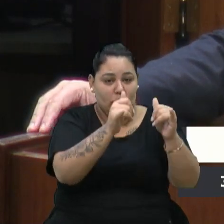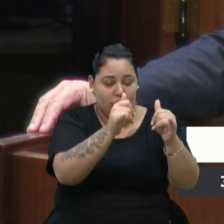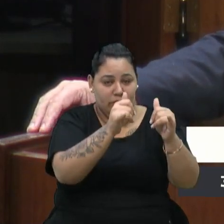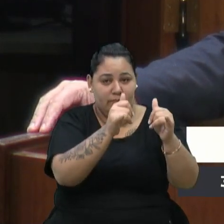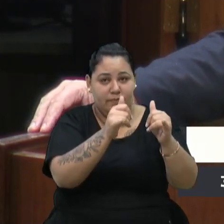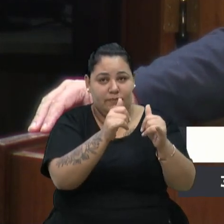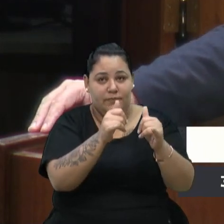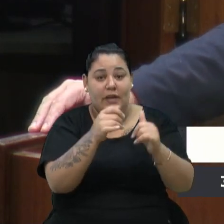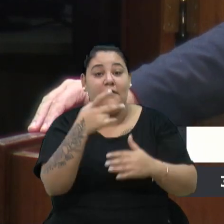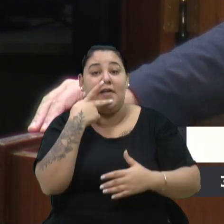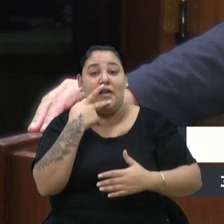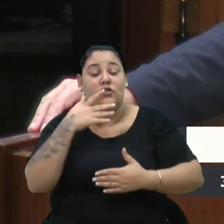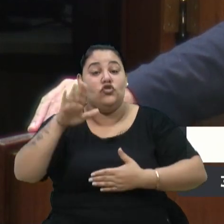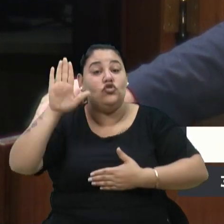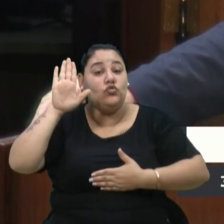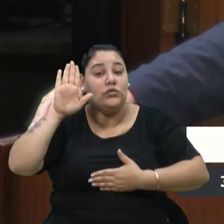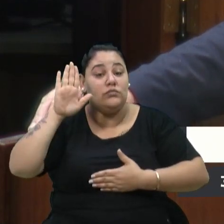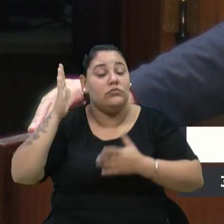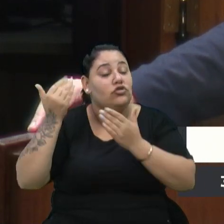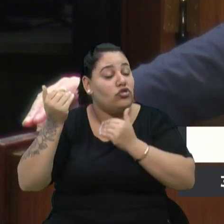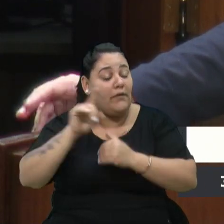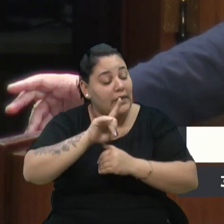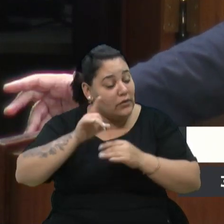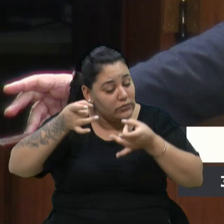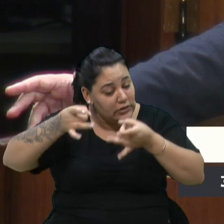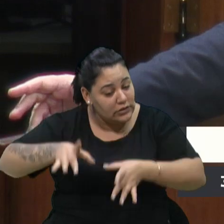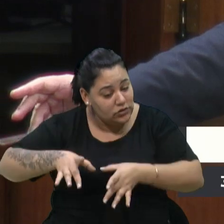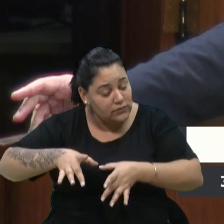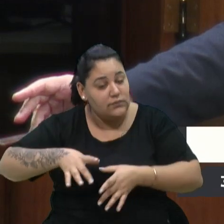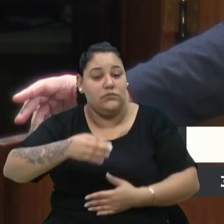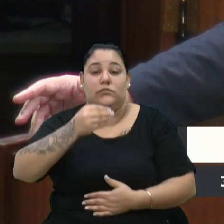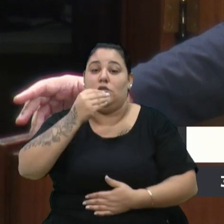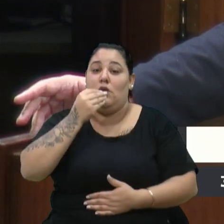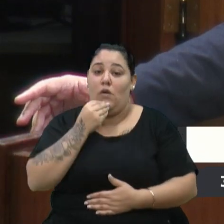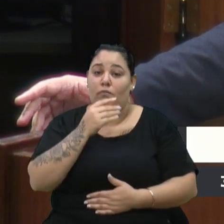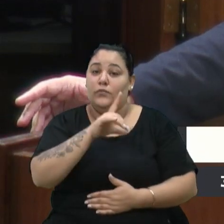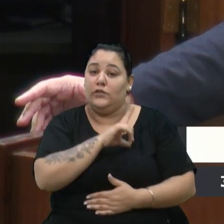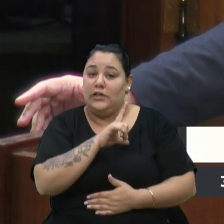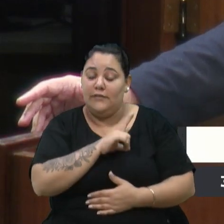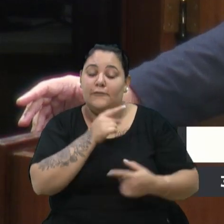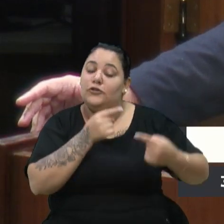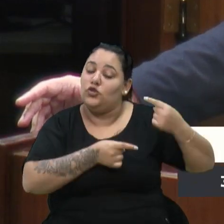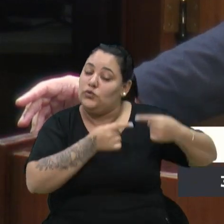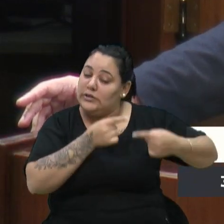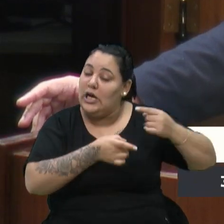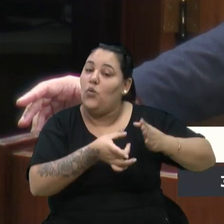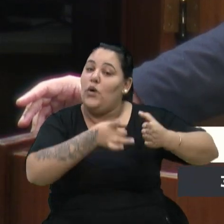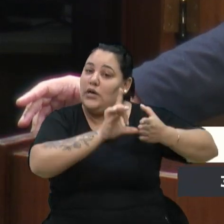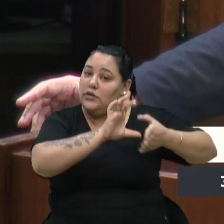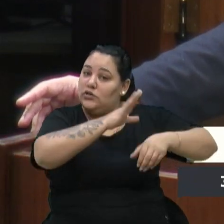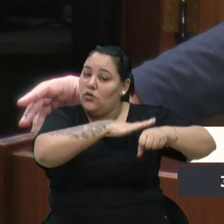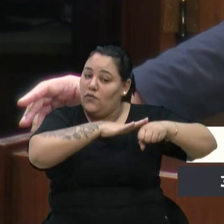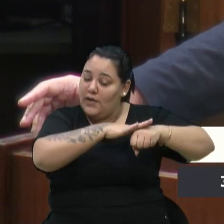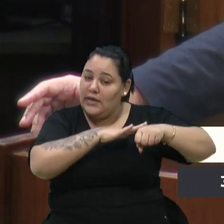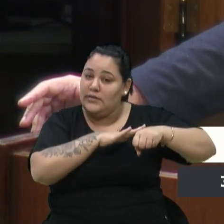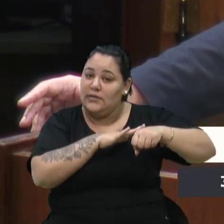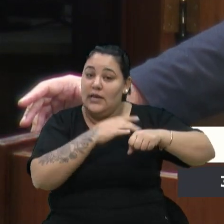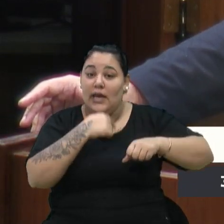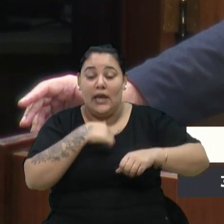que esses jovens não desistirão. Claro que teve discussões a respeito disso, entendo que,